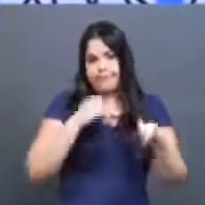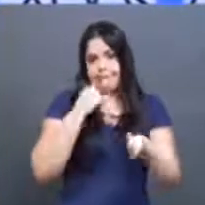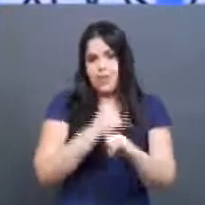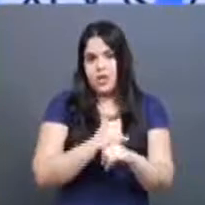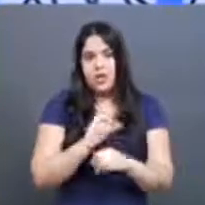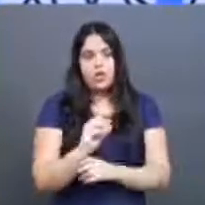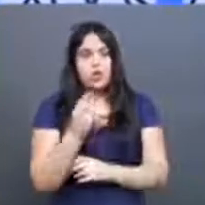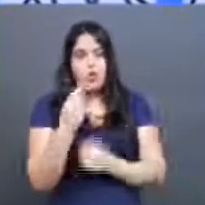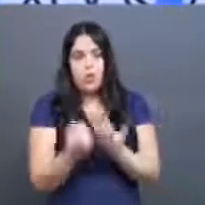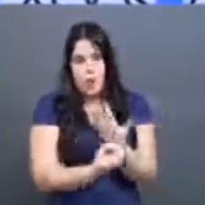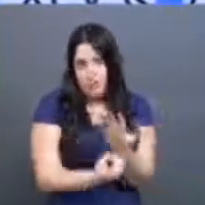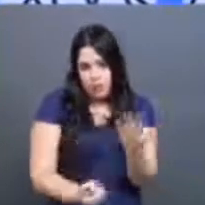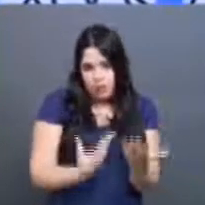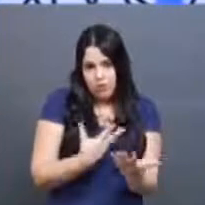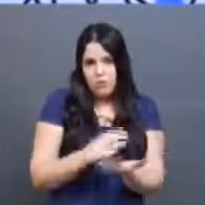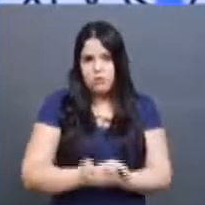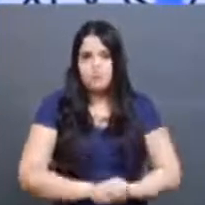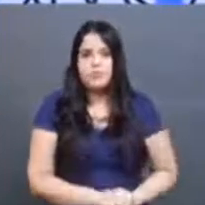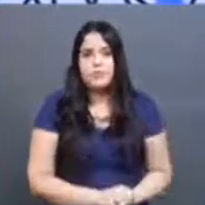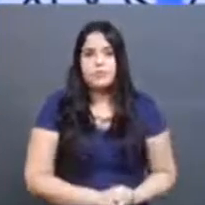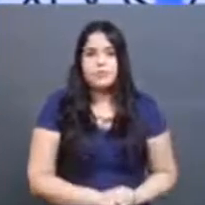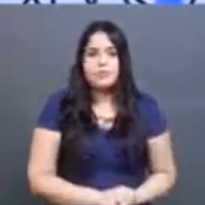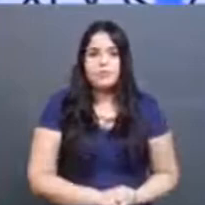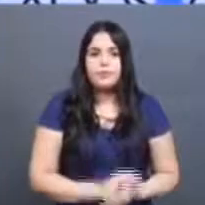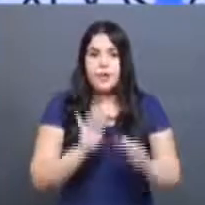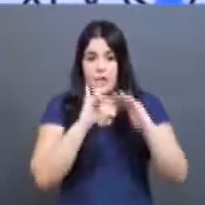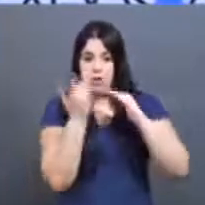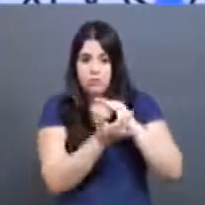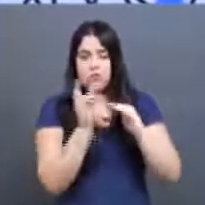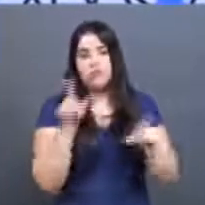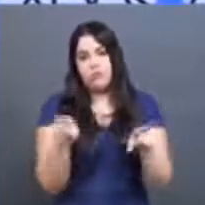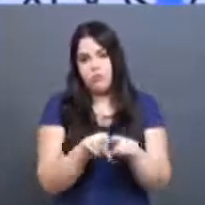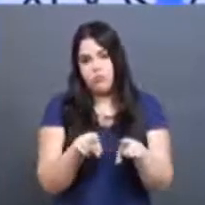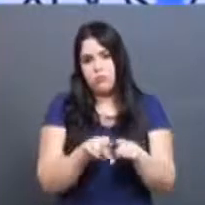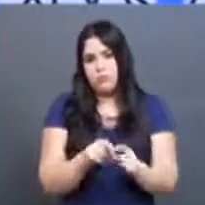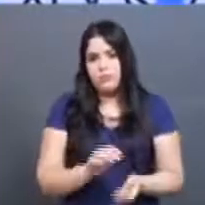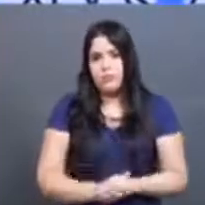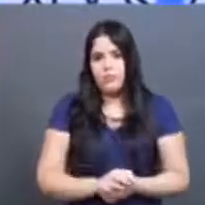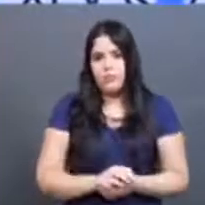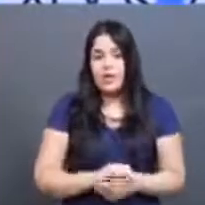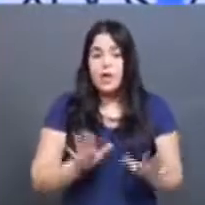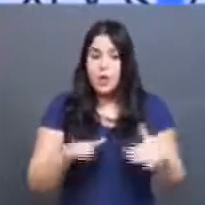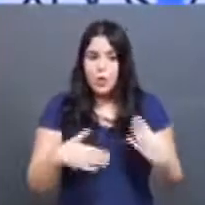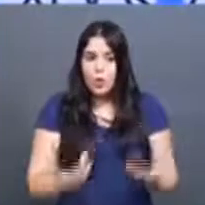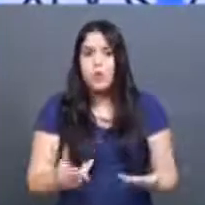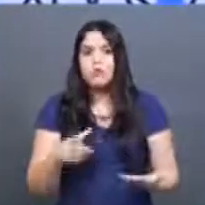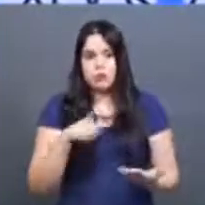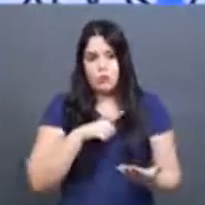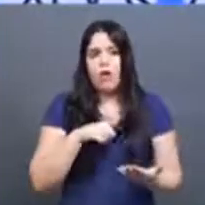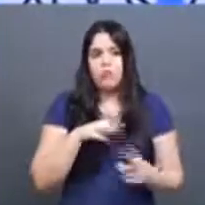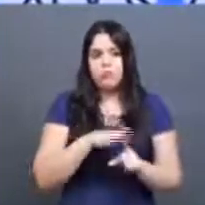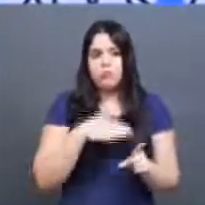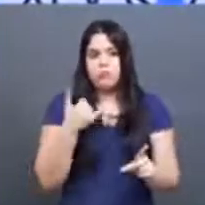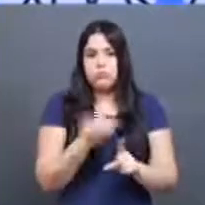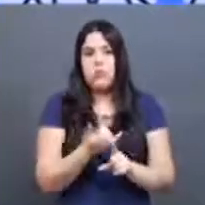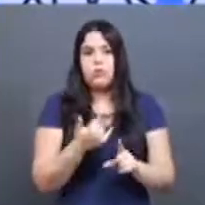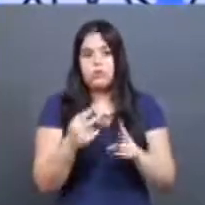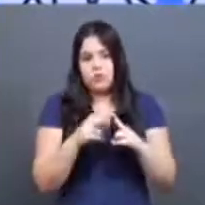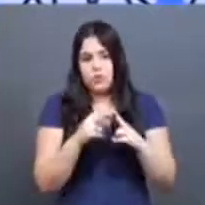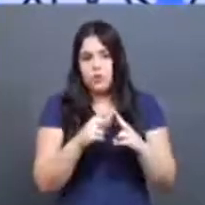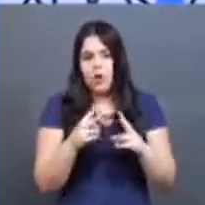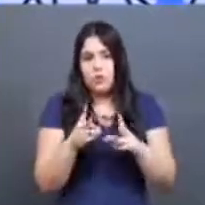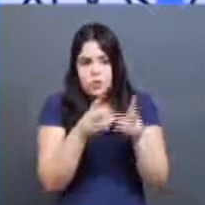através de aplicativos e redes sociais. Quando é identificado, a primeira